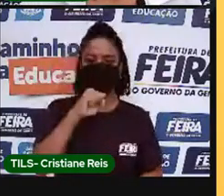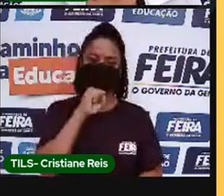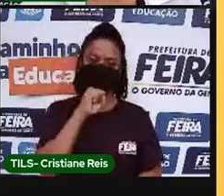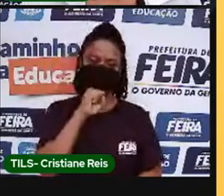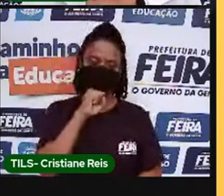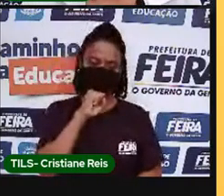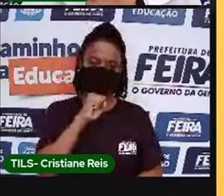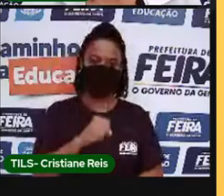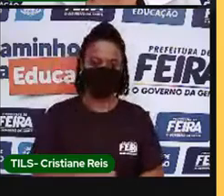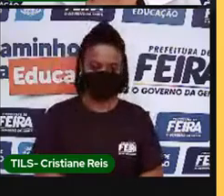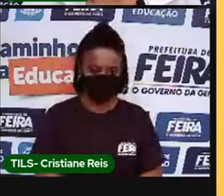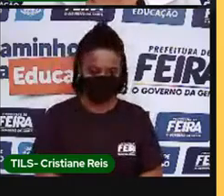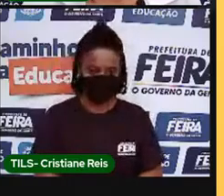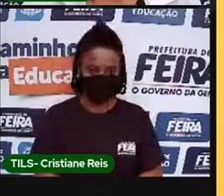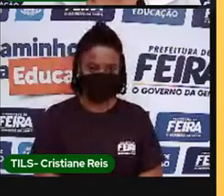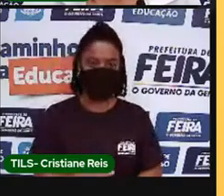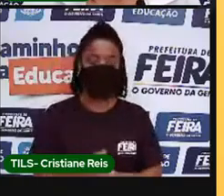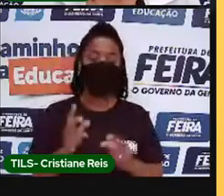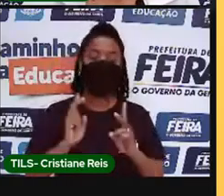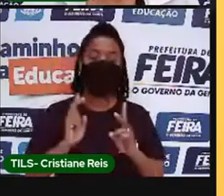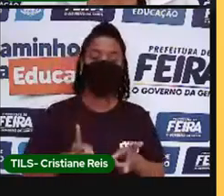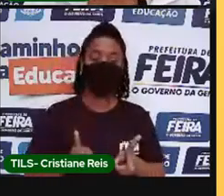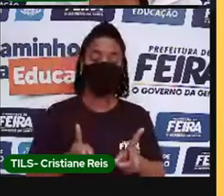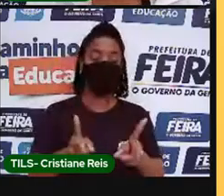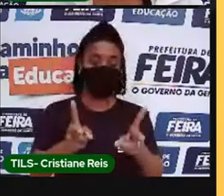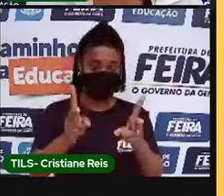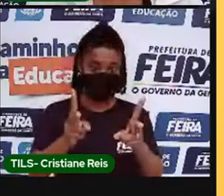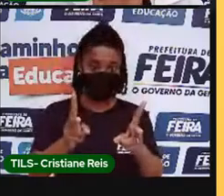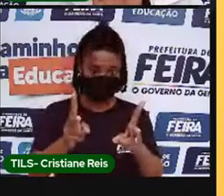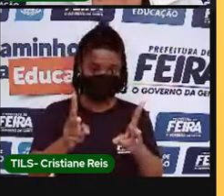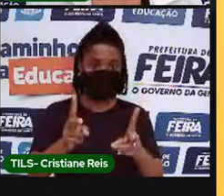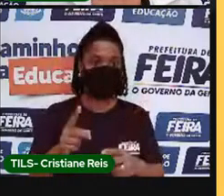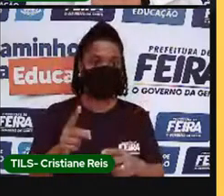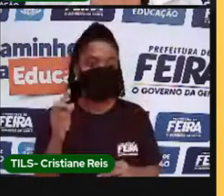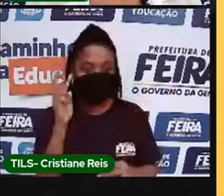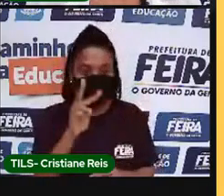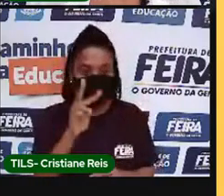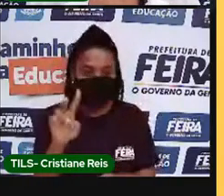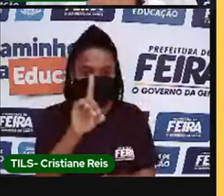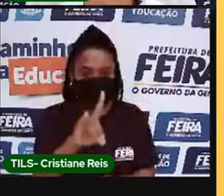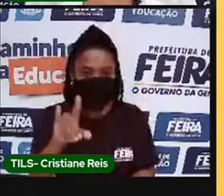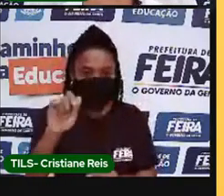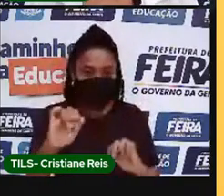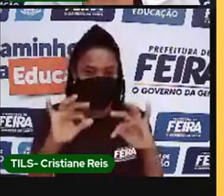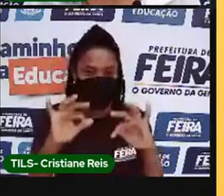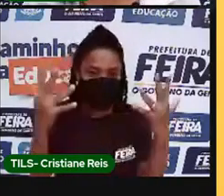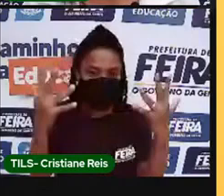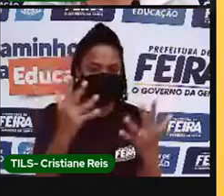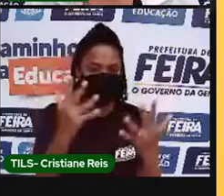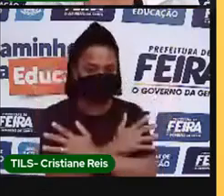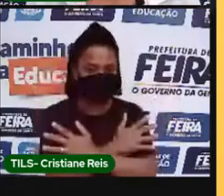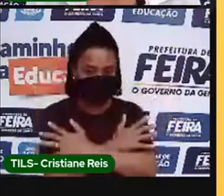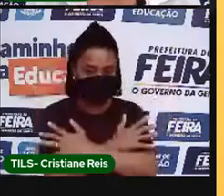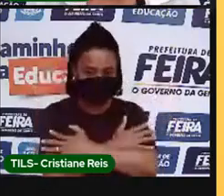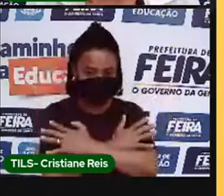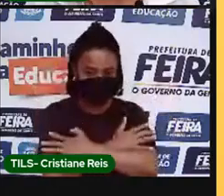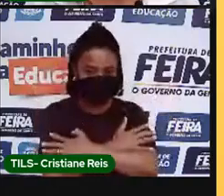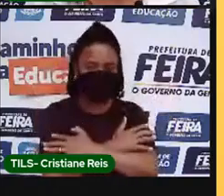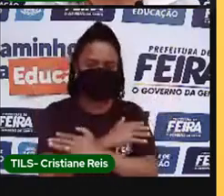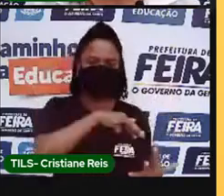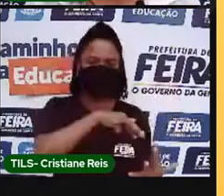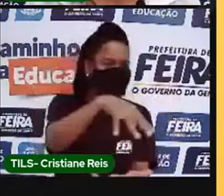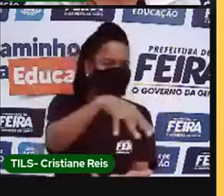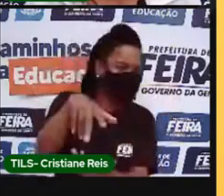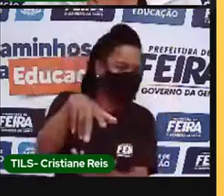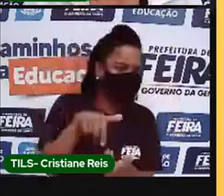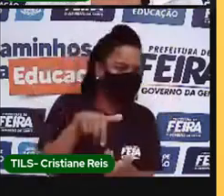Continuando essa nossa aventura pelos feriados e celebrações que acontecem ao longo do mundo,